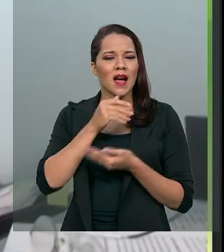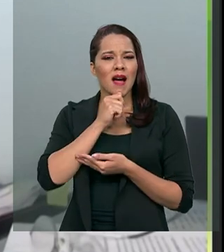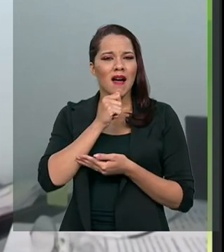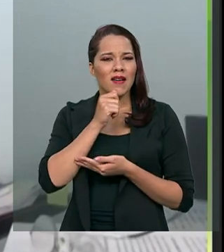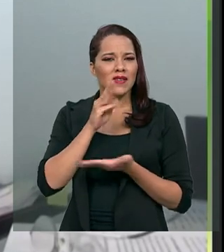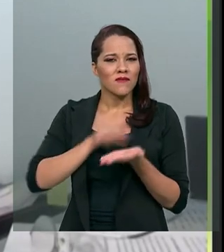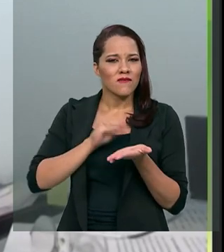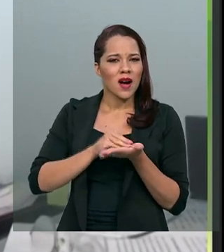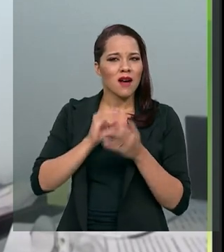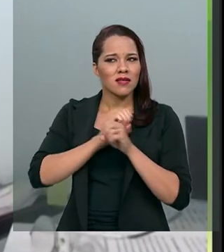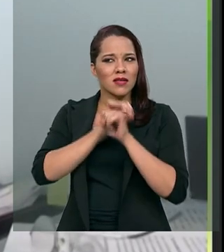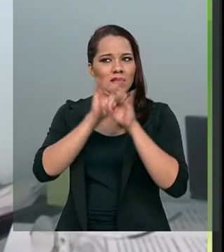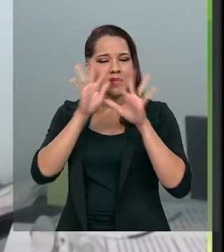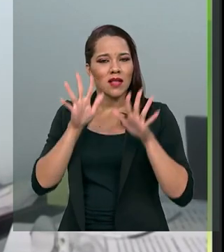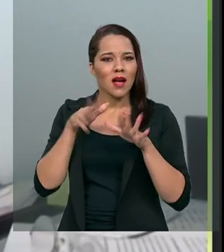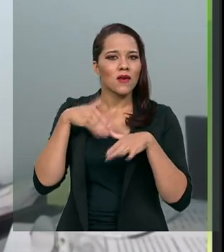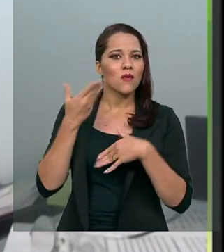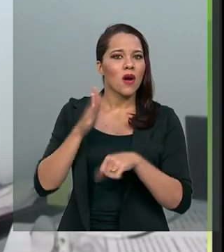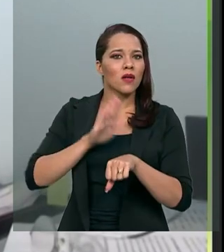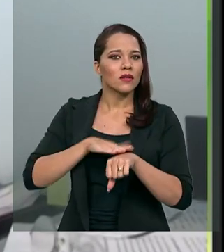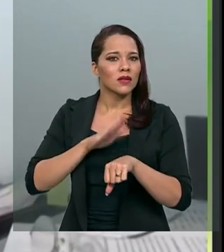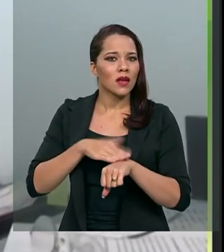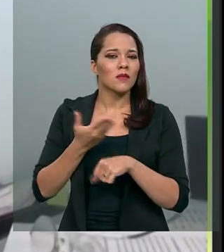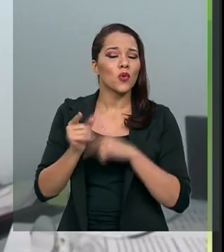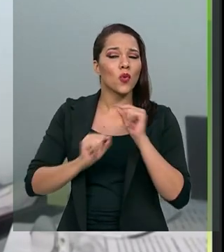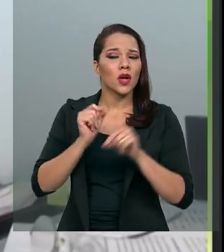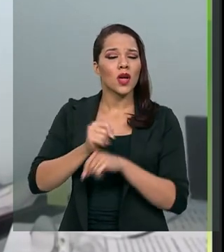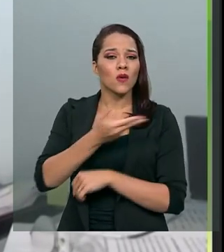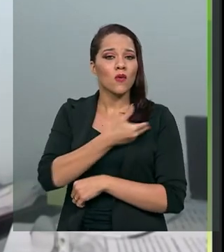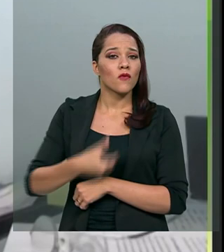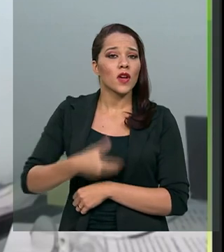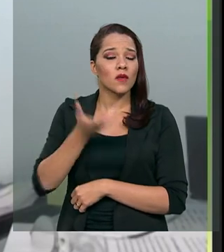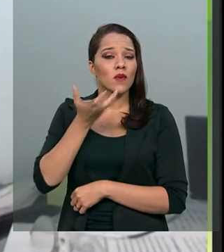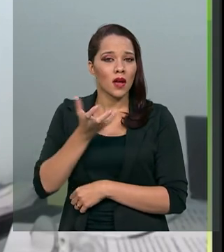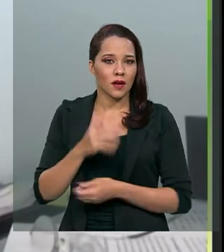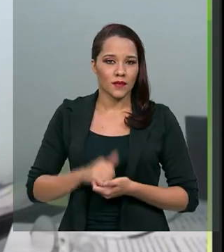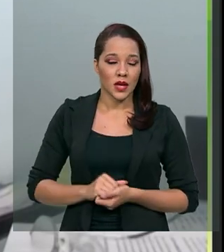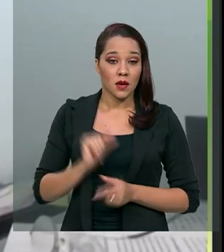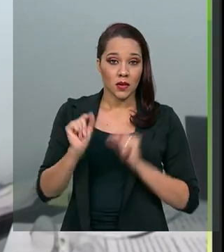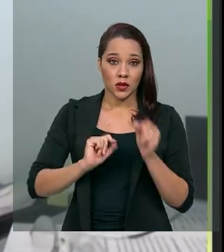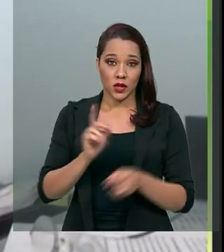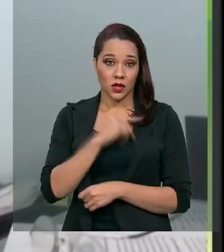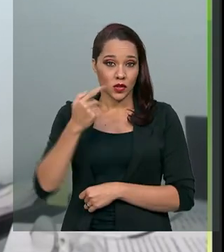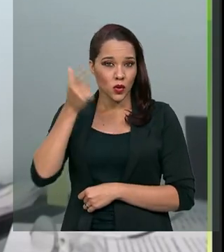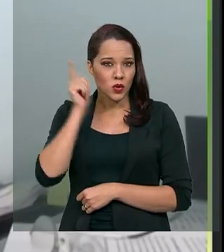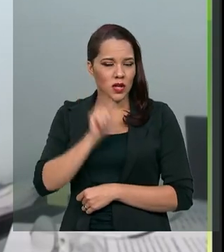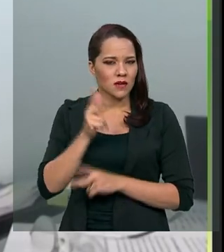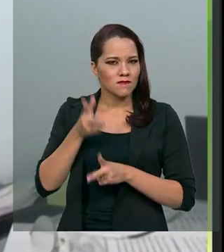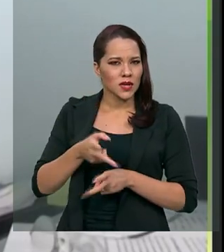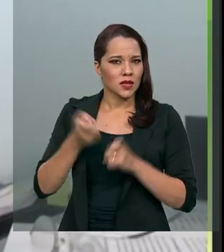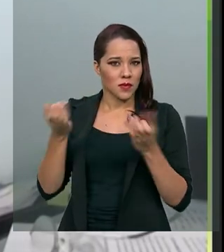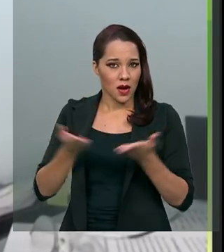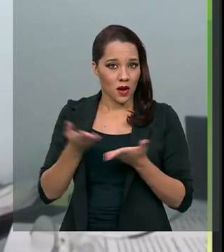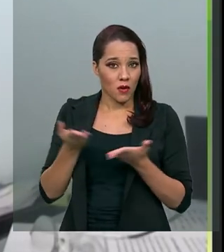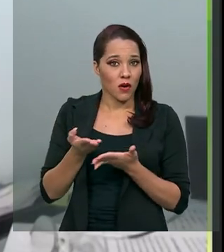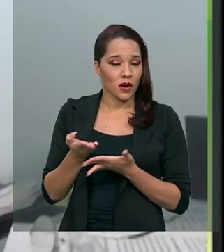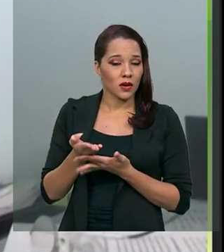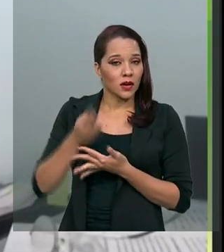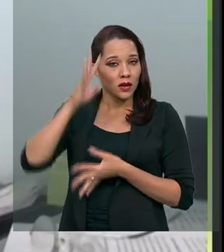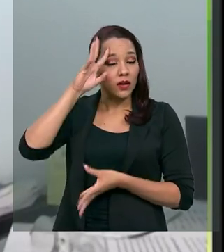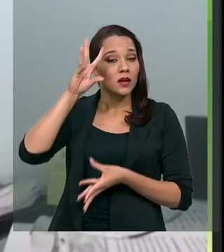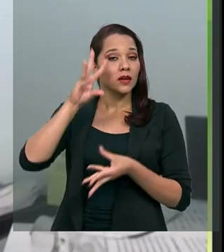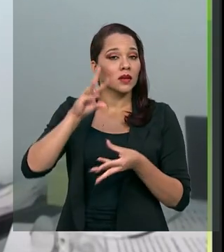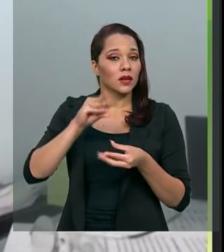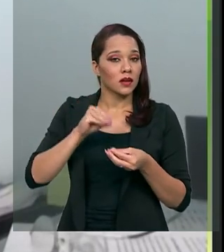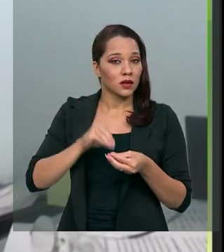o que o governo pretende. Mas, o que nós pudemos detectar até agora, entendemos,